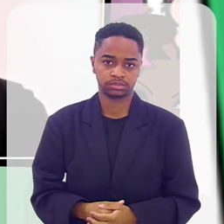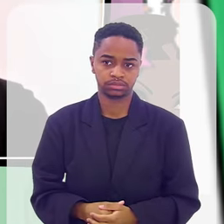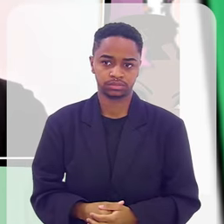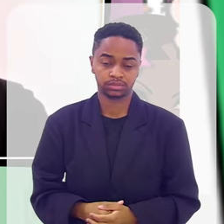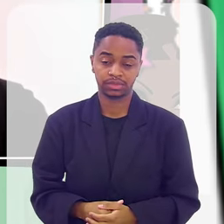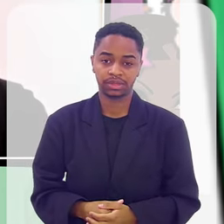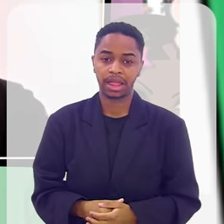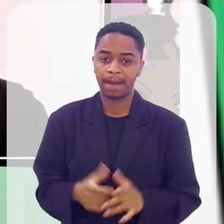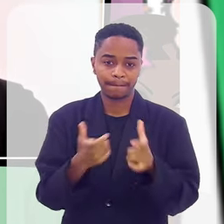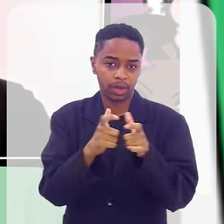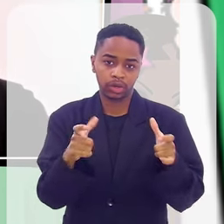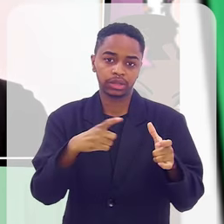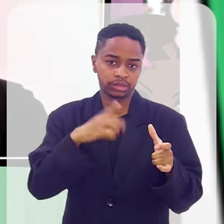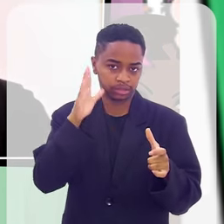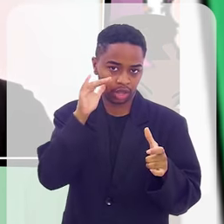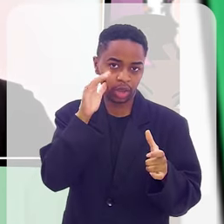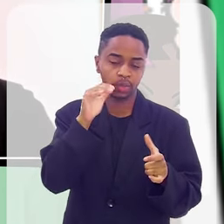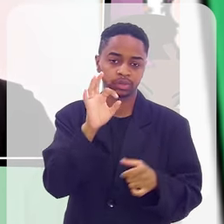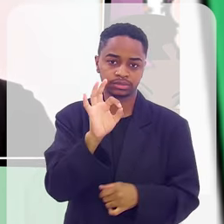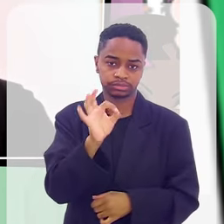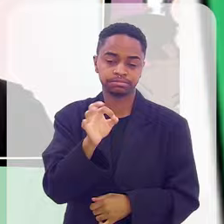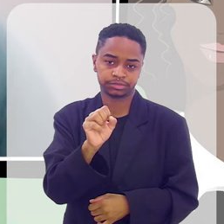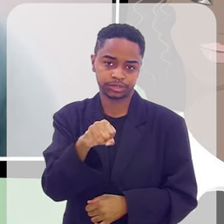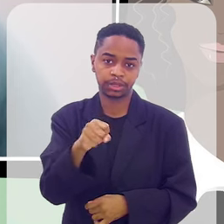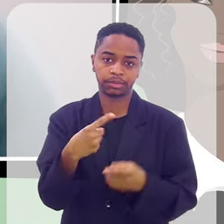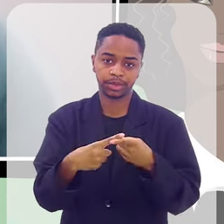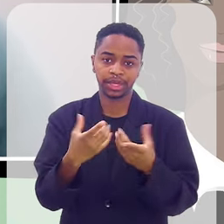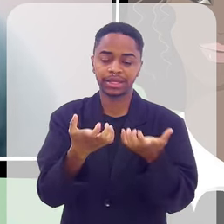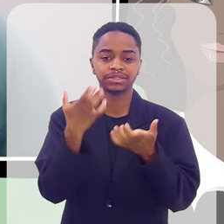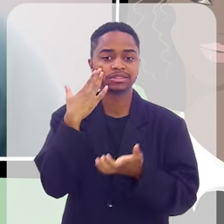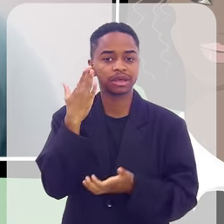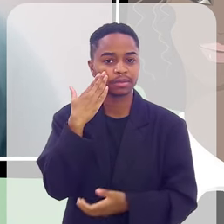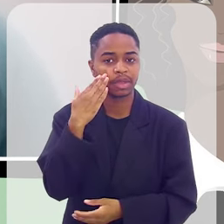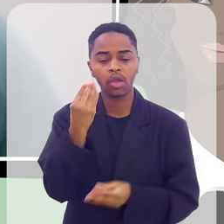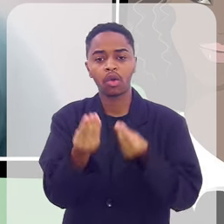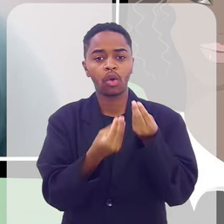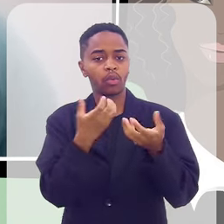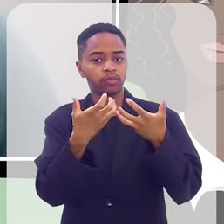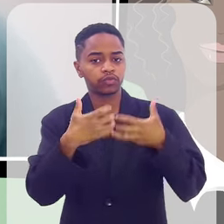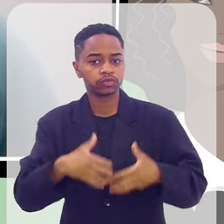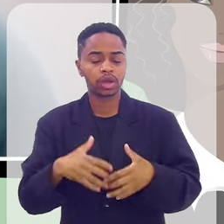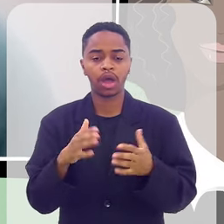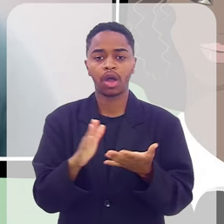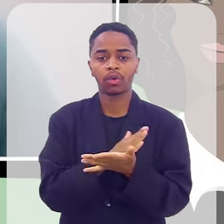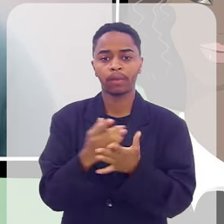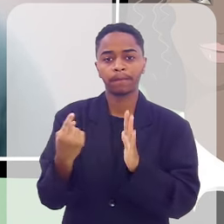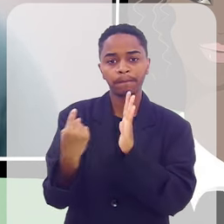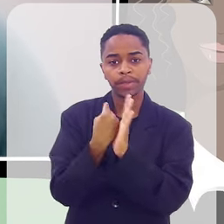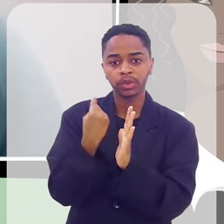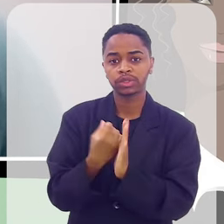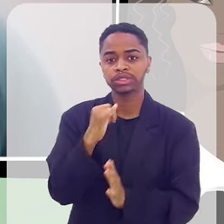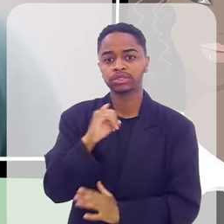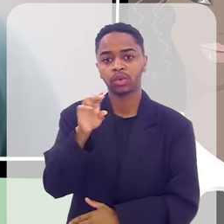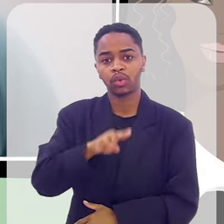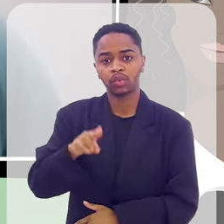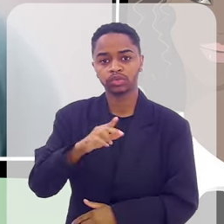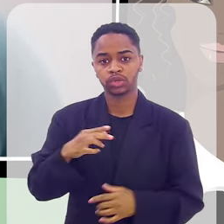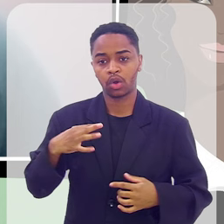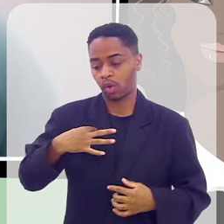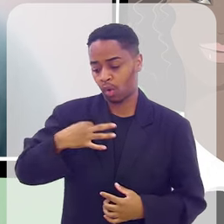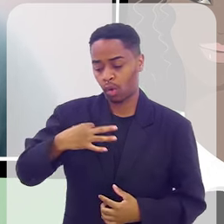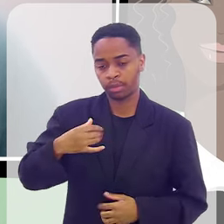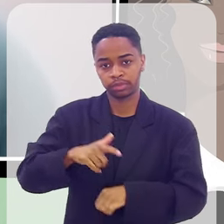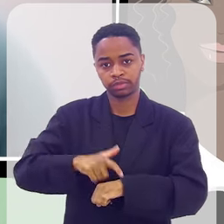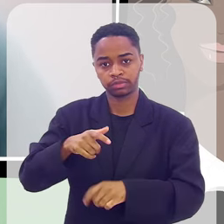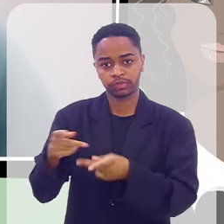A curiosidade é maior, né? As pessoas querem saber quanto mais como é. Muitos perguntam se a gente usa colete